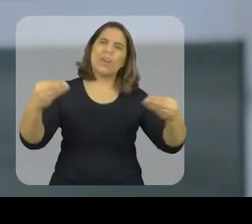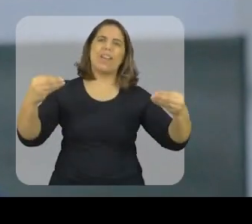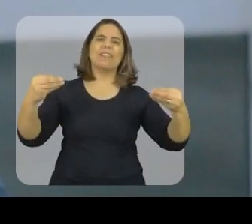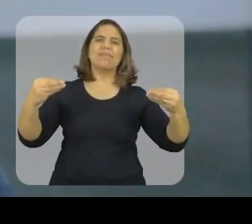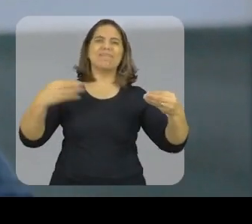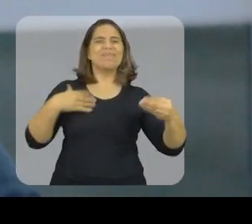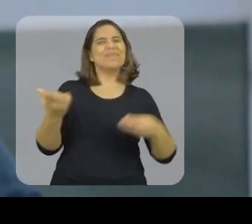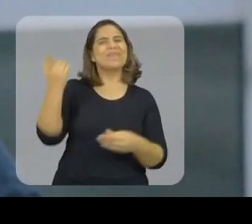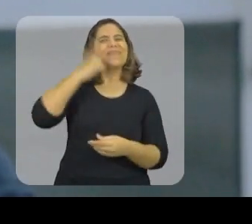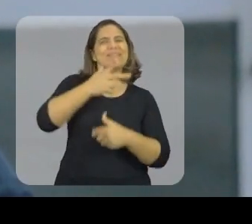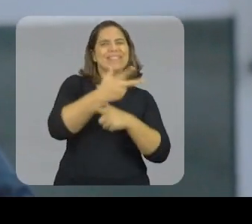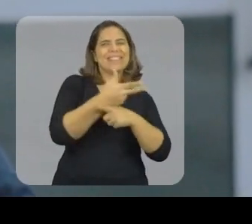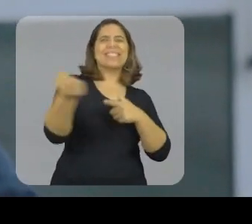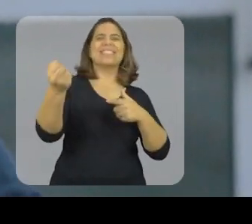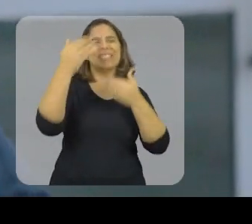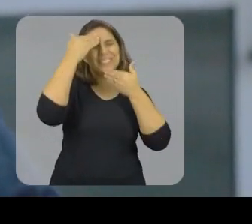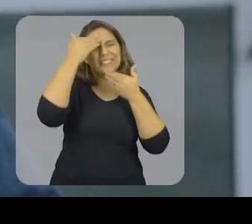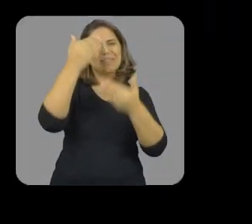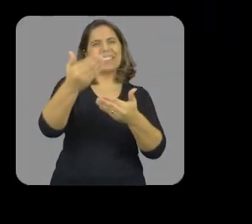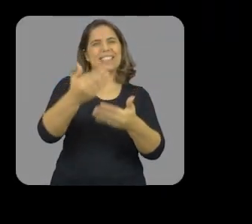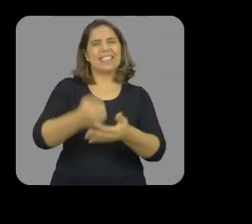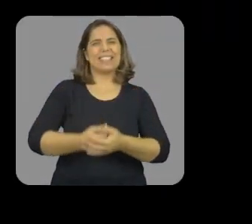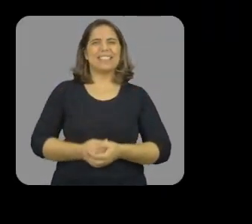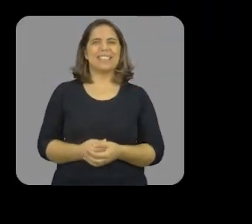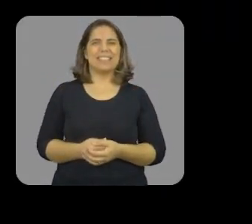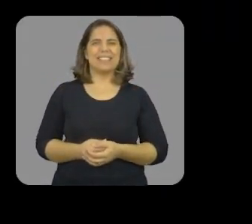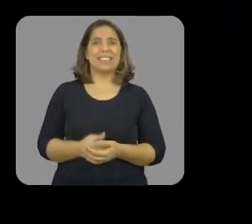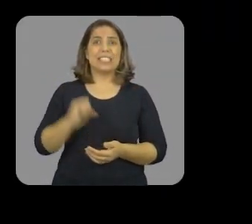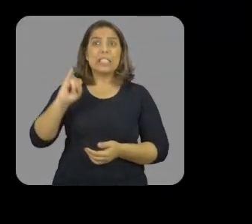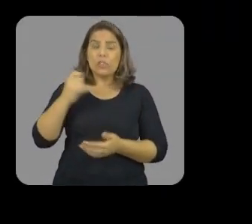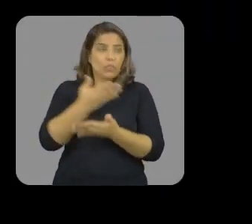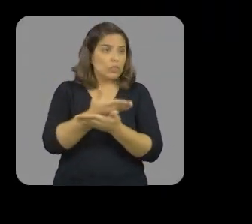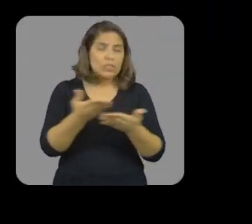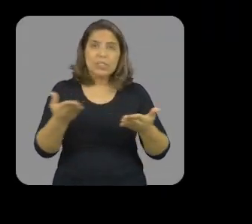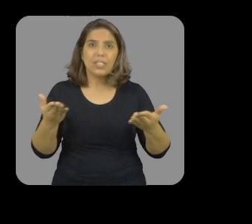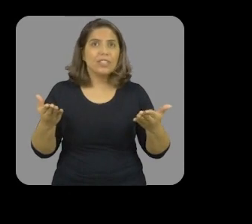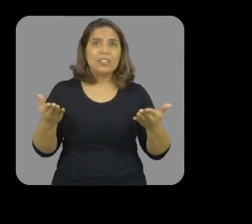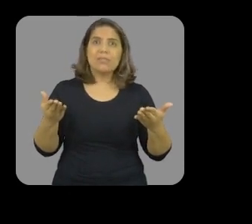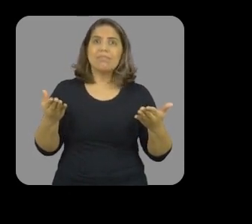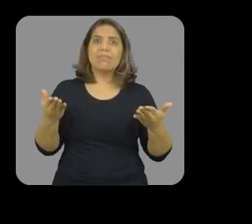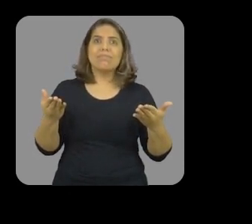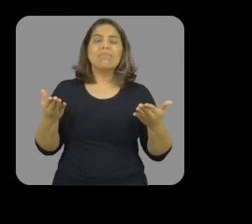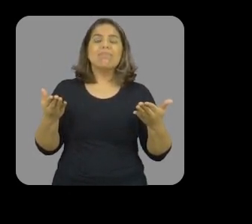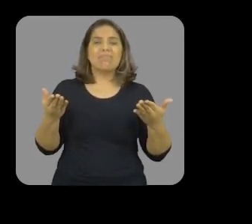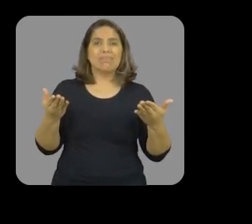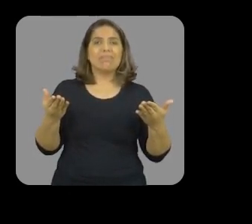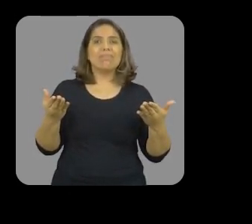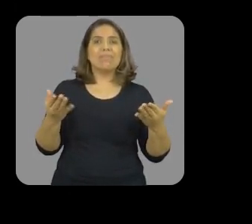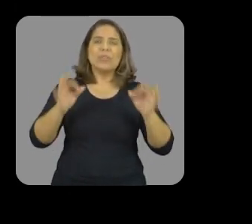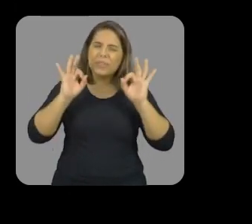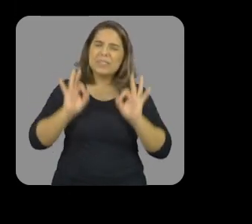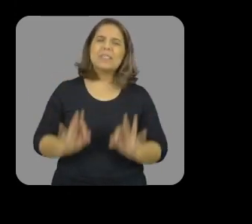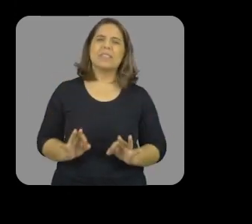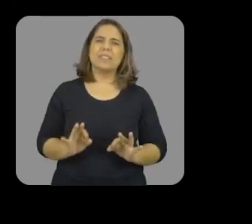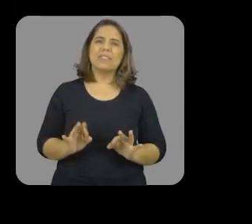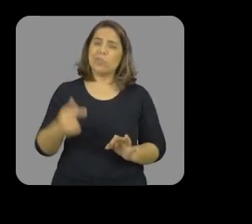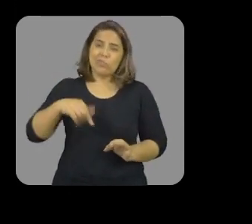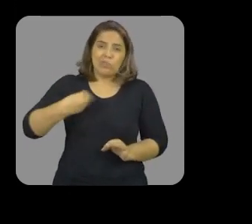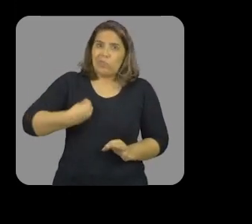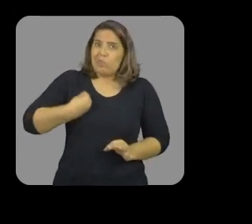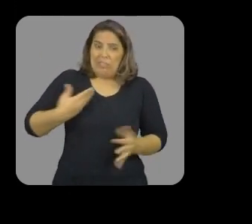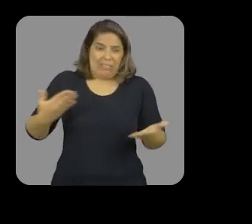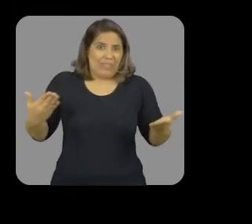Obrigado. E se não fossem vocês, com certeza, eu não